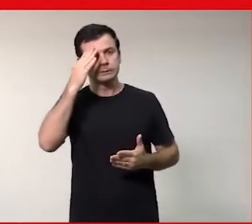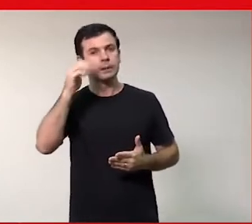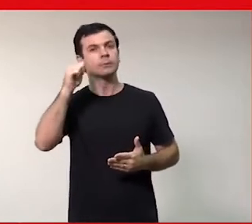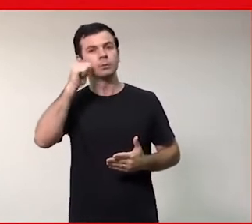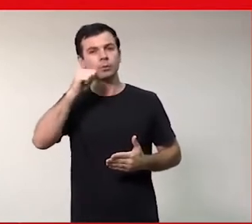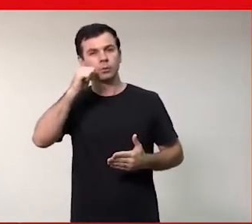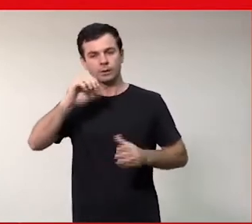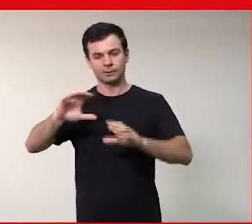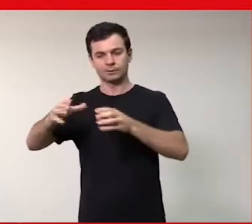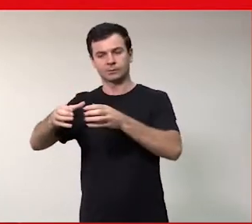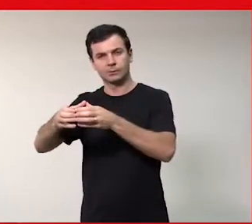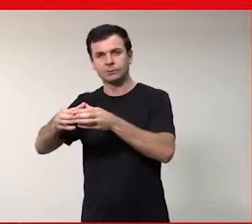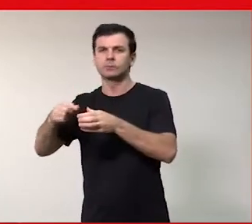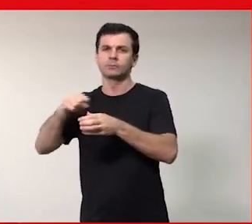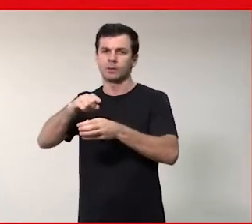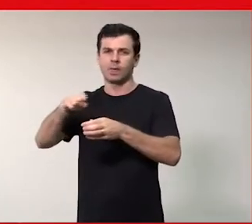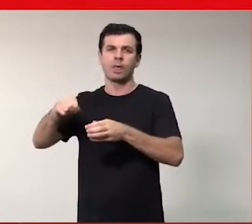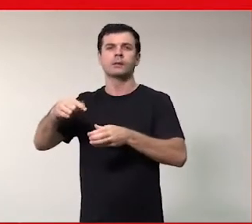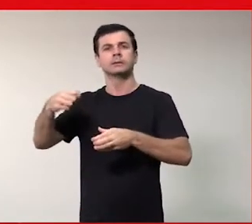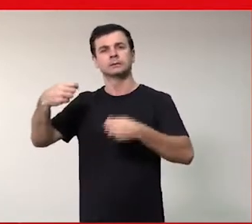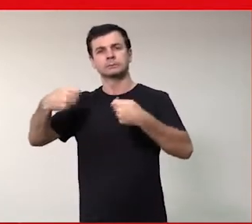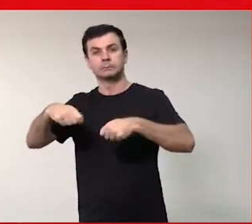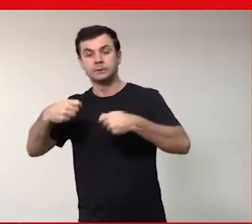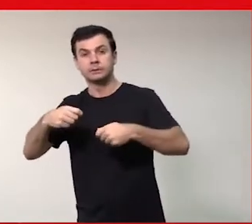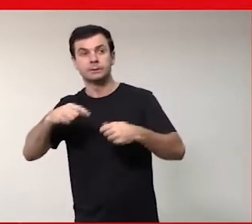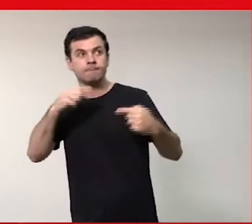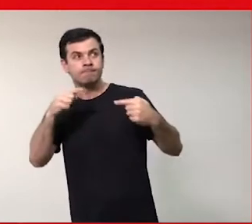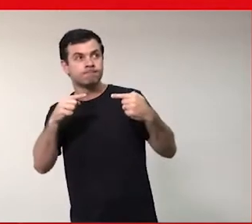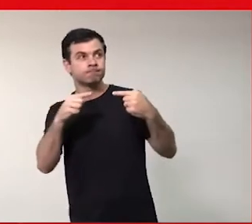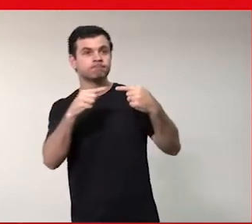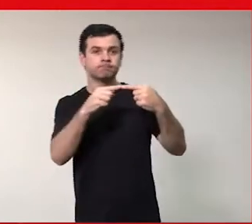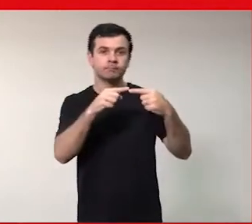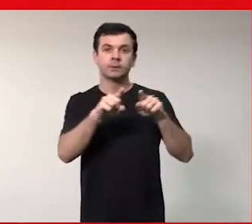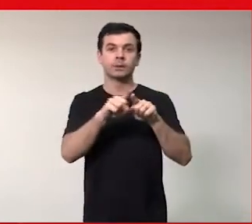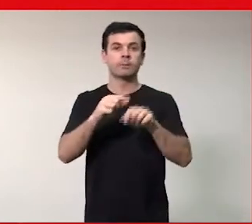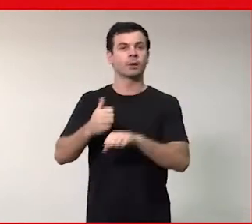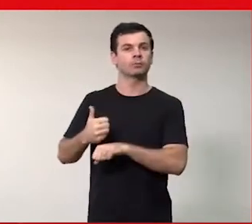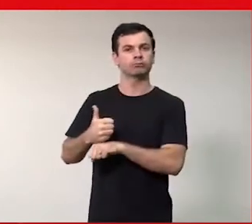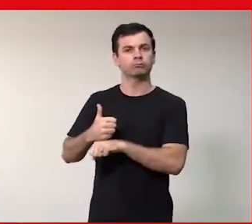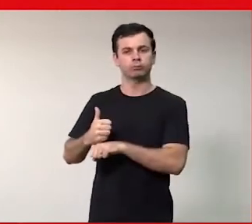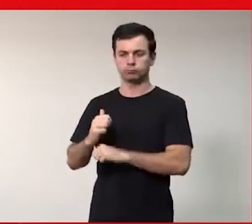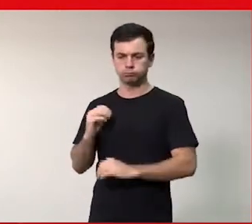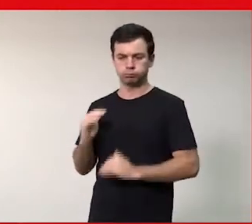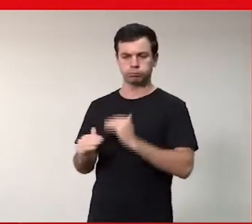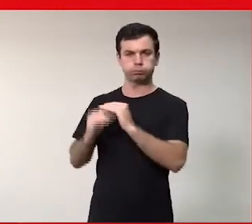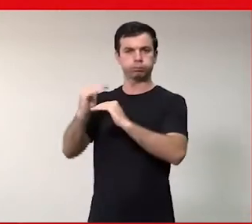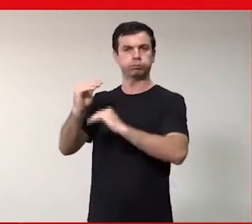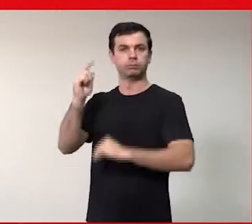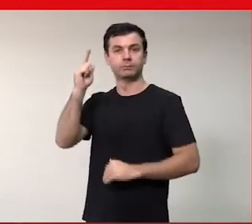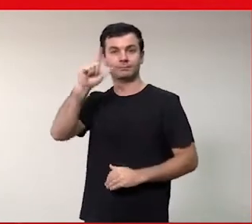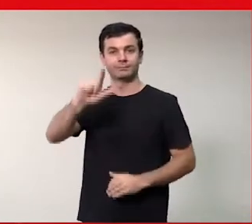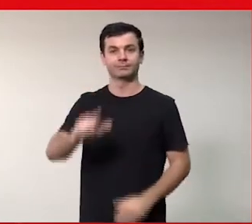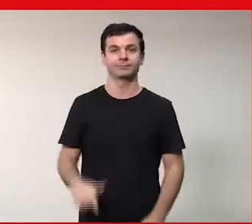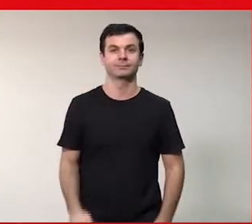Eldorado para que atinjam suas metas e evoluam profissionalmente dentro da instituição. Próximo.